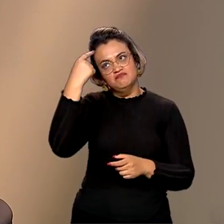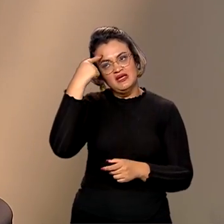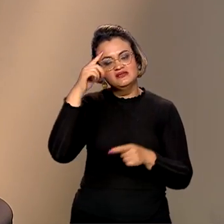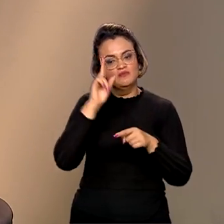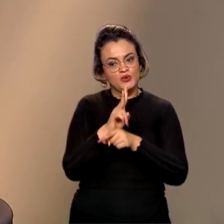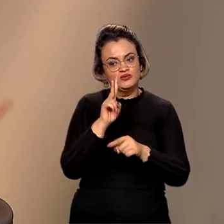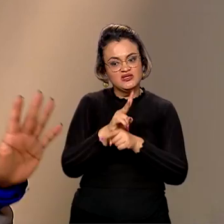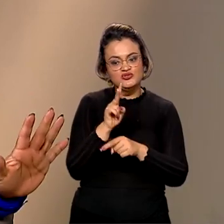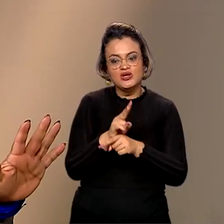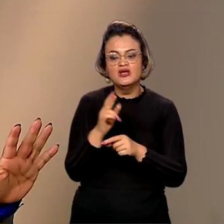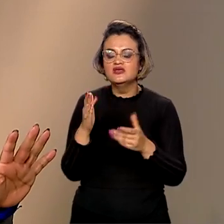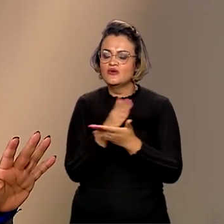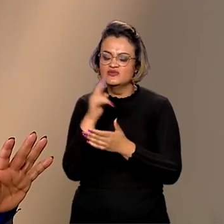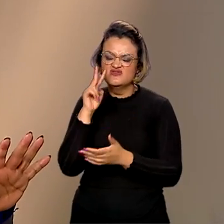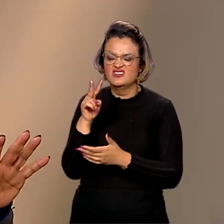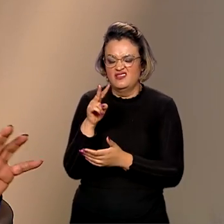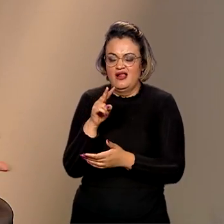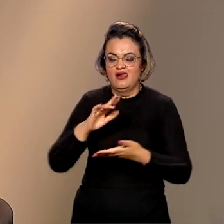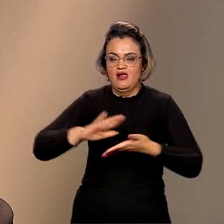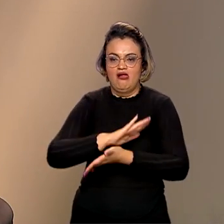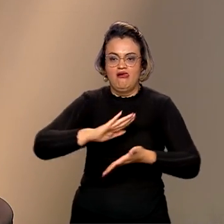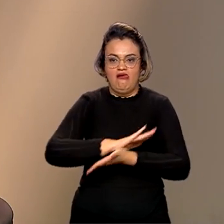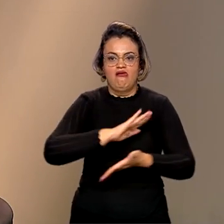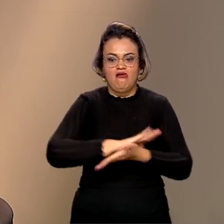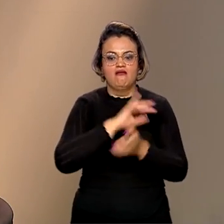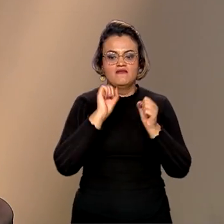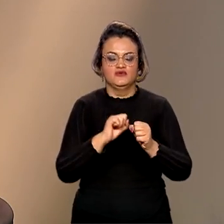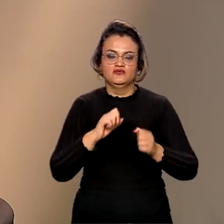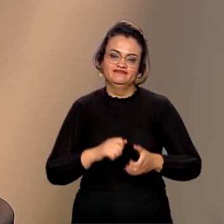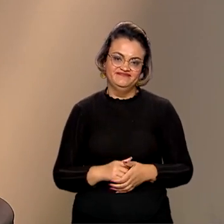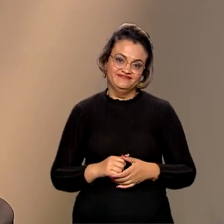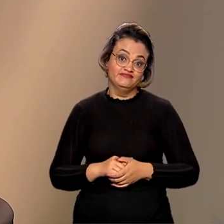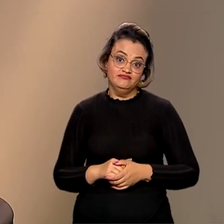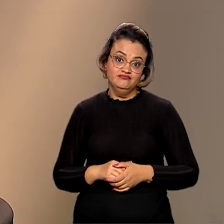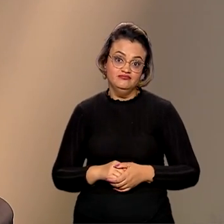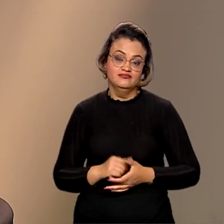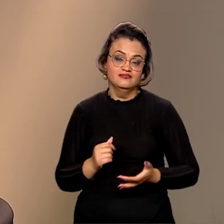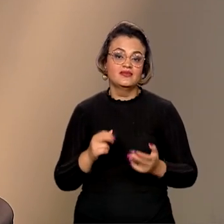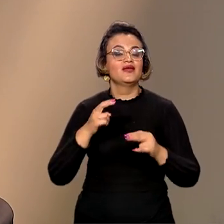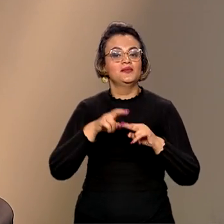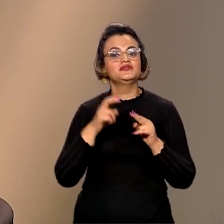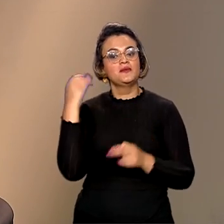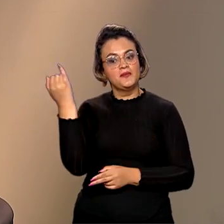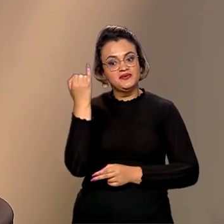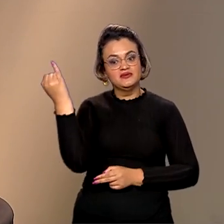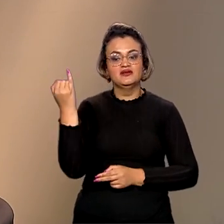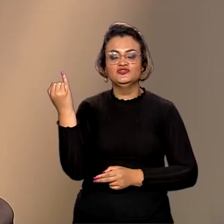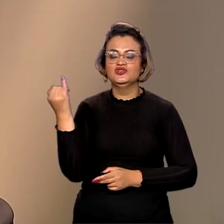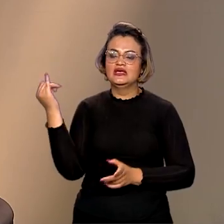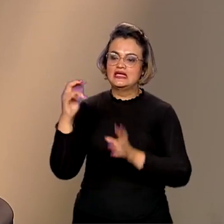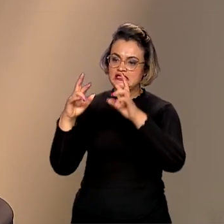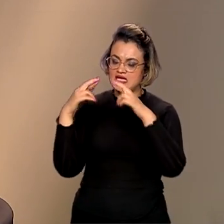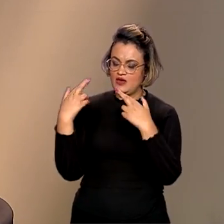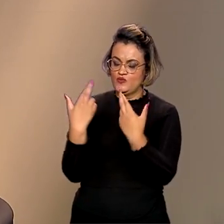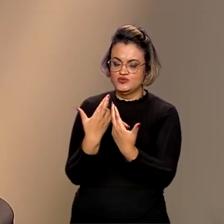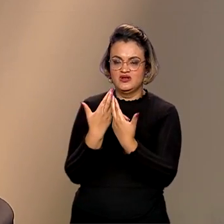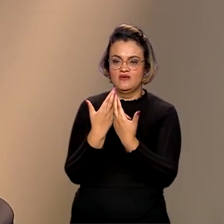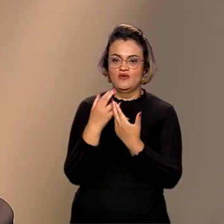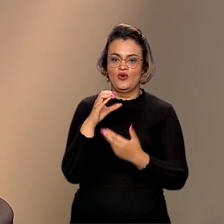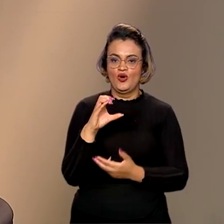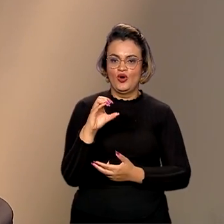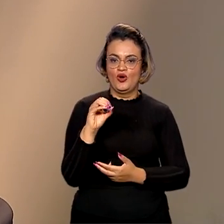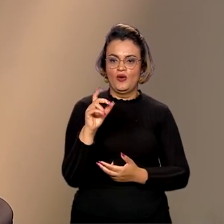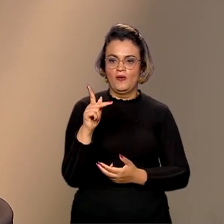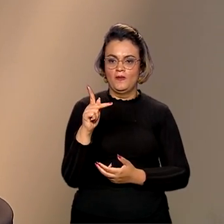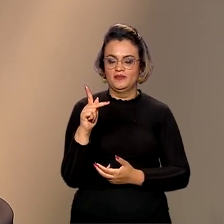aqueles que olham para destruir, né? Então, é muito importante que a Cúpula 30 aconteça na